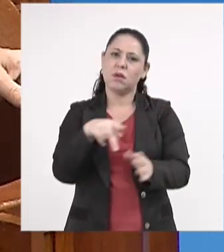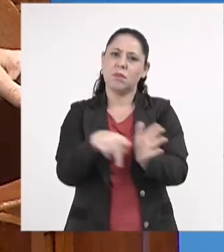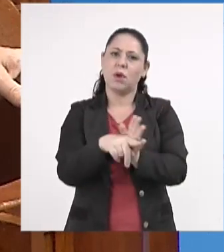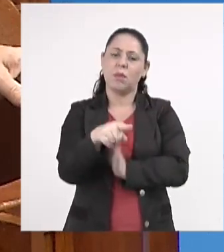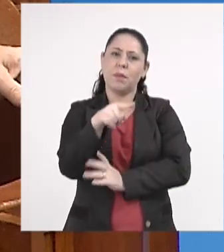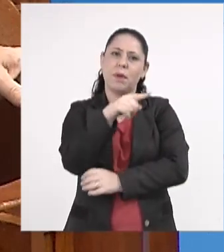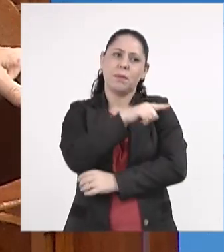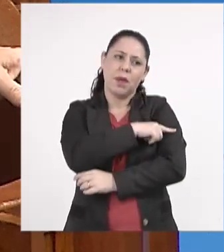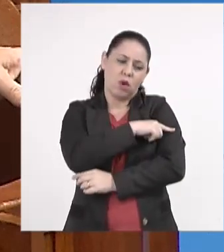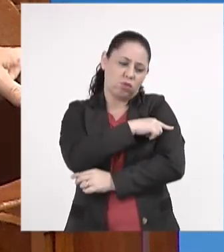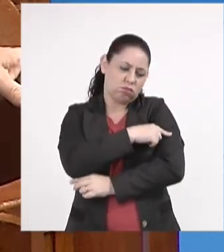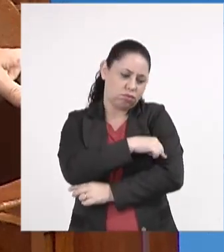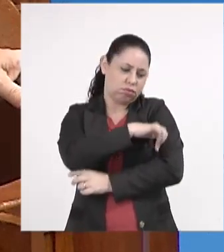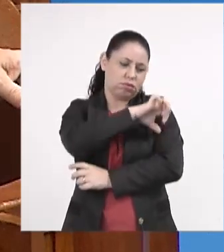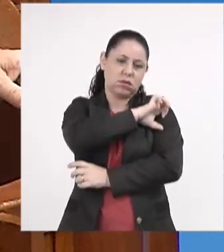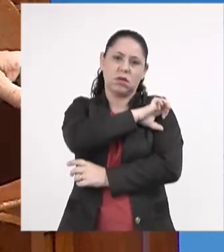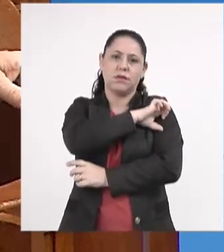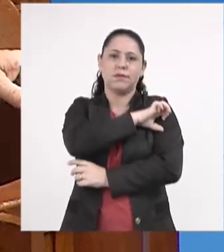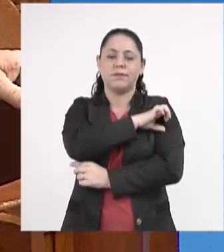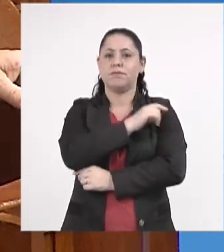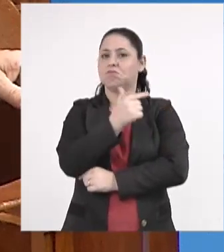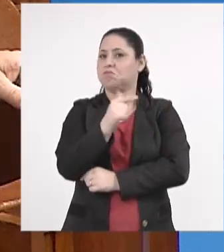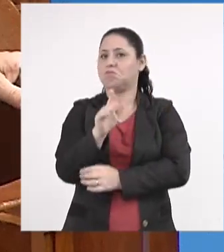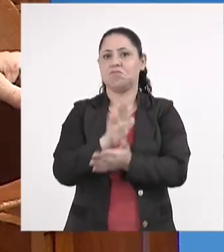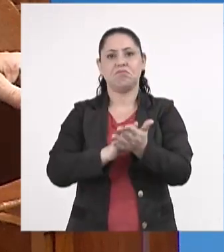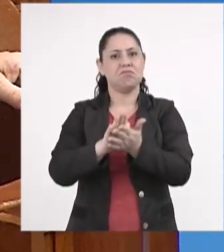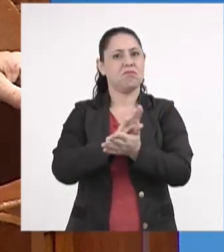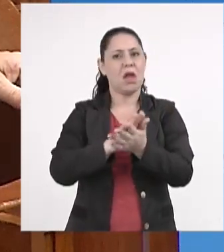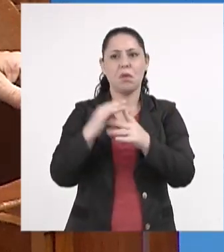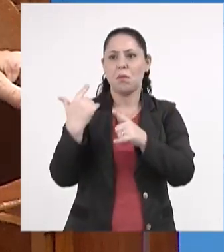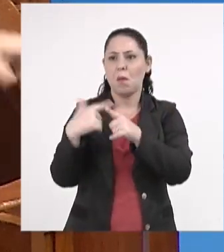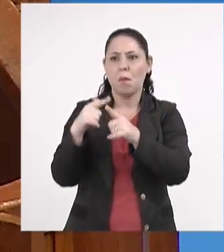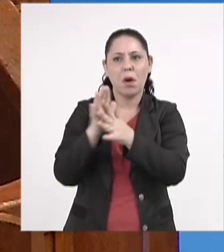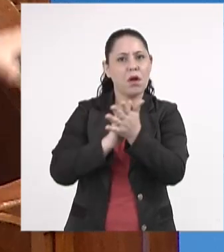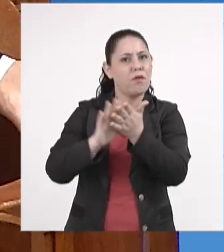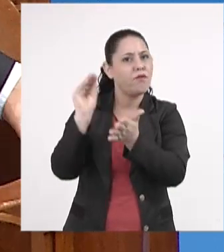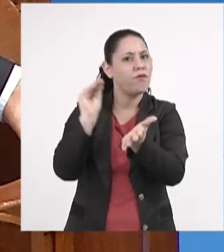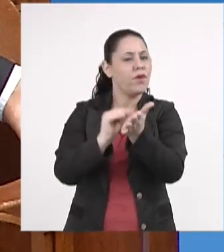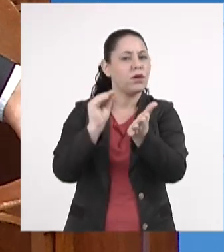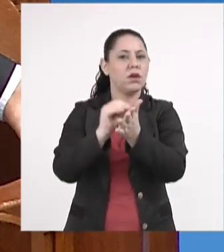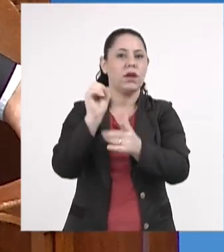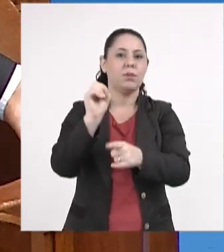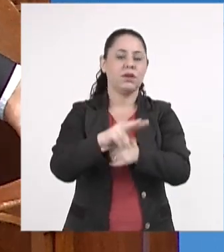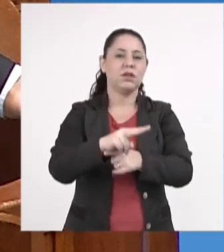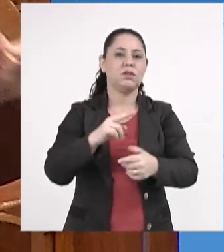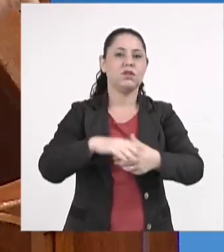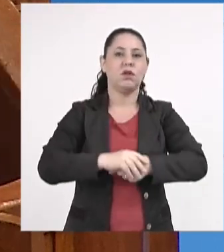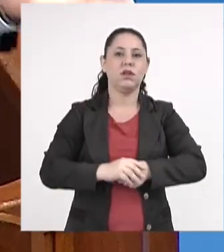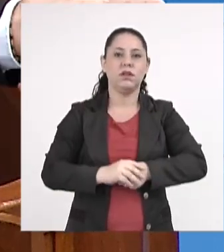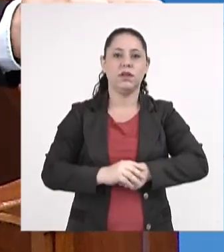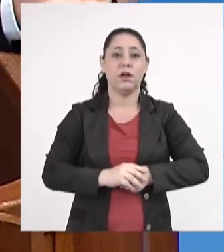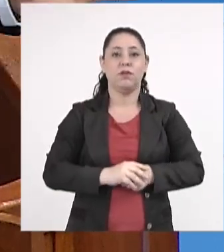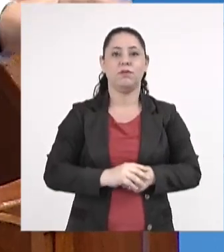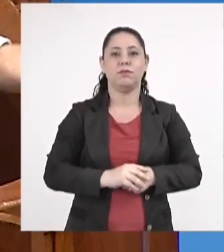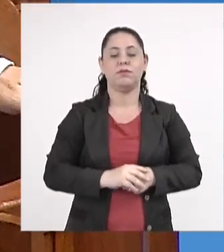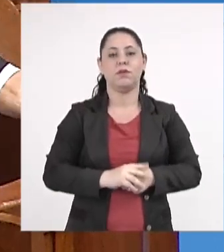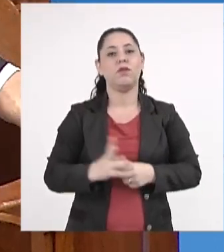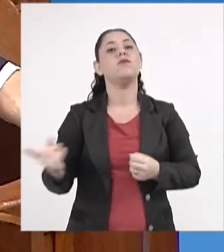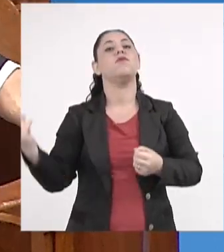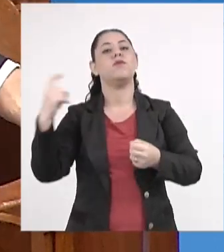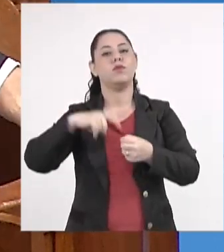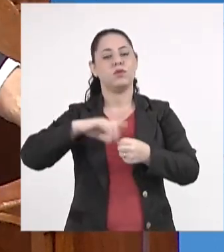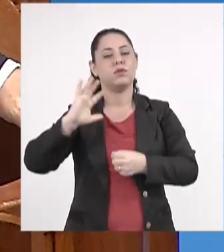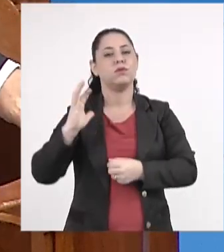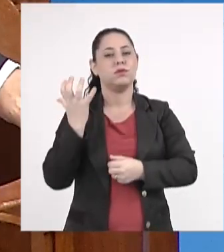primeiro ano ao nono ano, nós não tínhamos mais problema de falta de vagas, mas agora voltou a